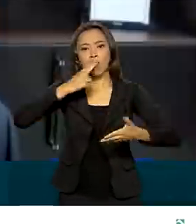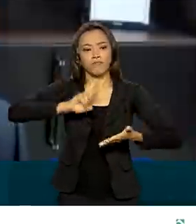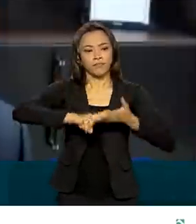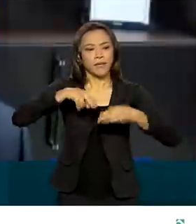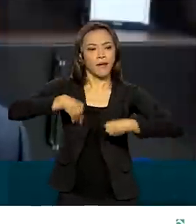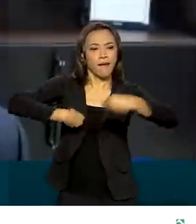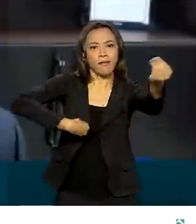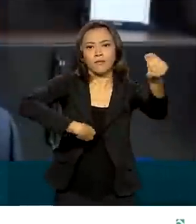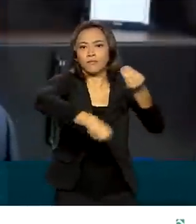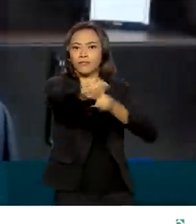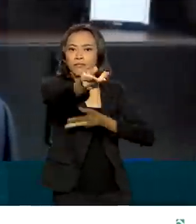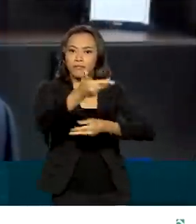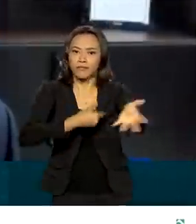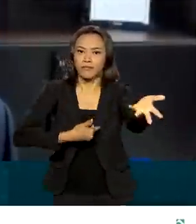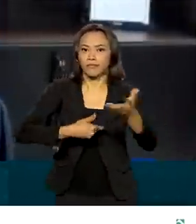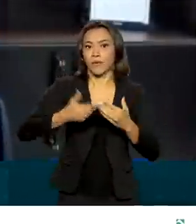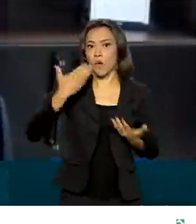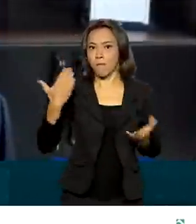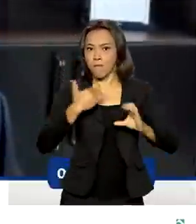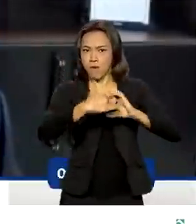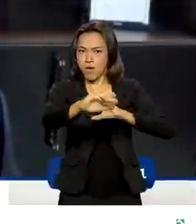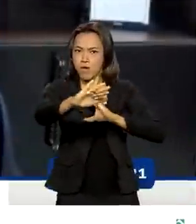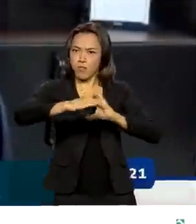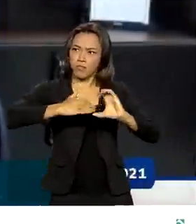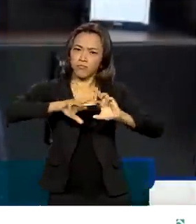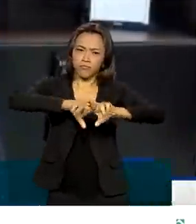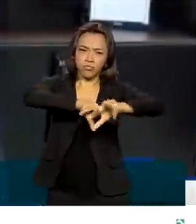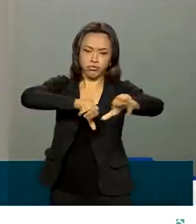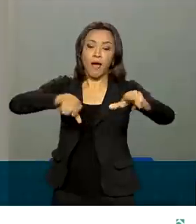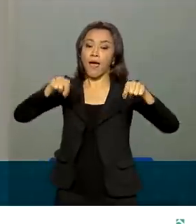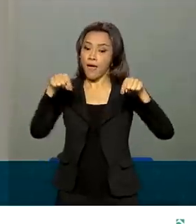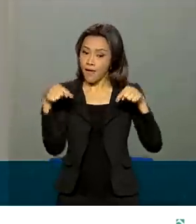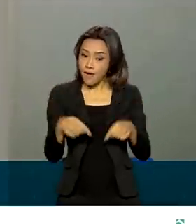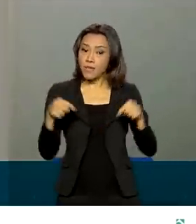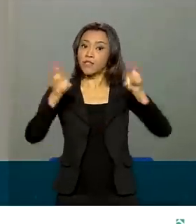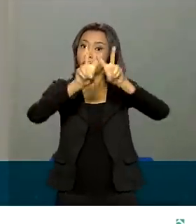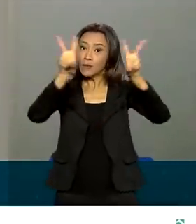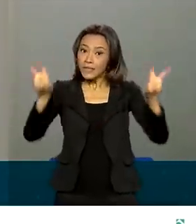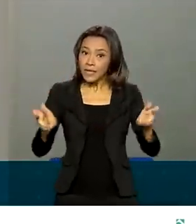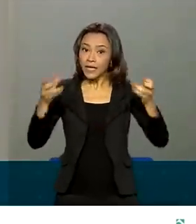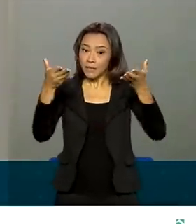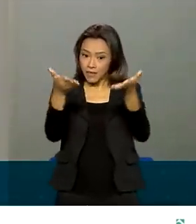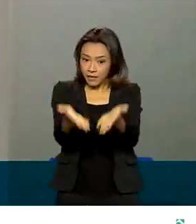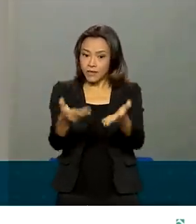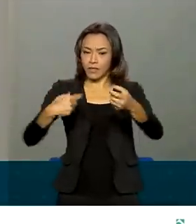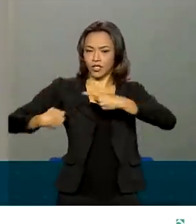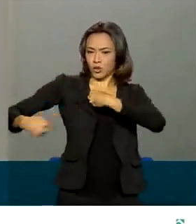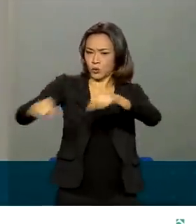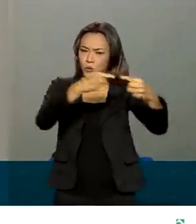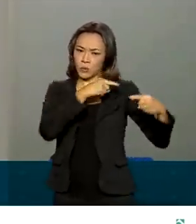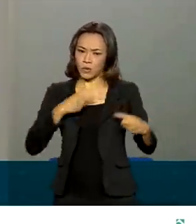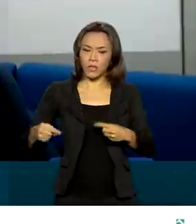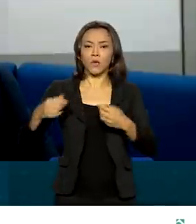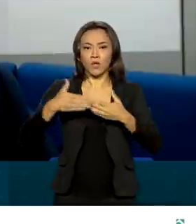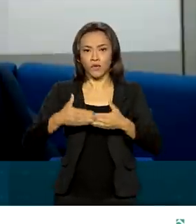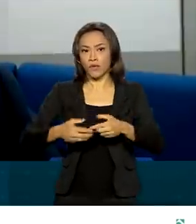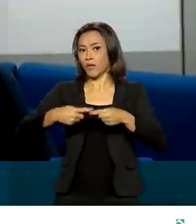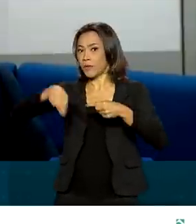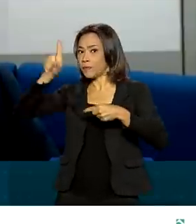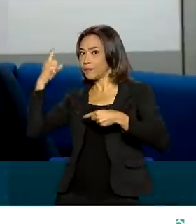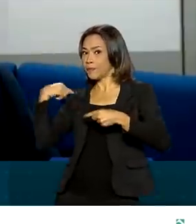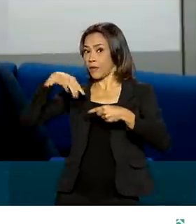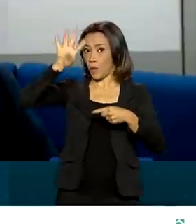telegramas. Esse foi um dos principais assuntos da Mesa Redonda Virtual, realizada nesta quarta-feira, que também